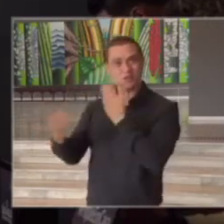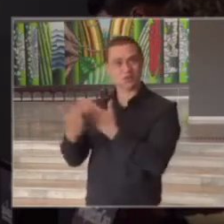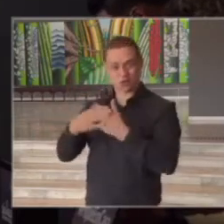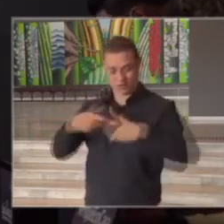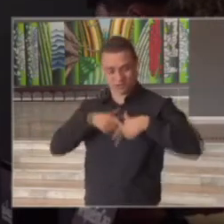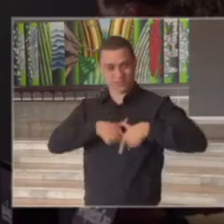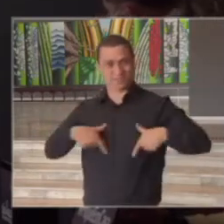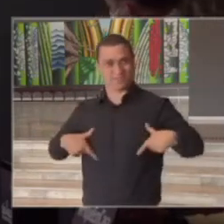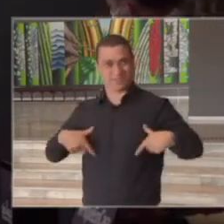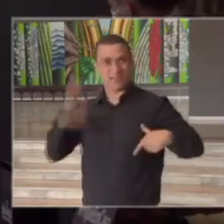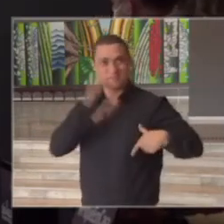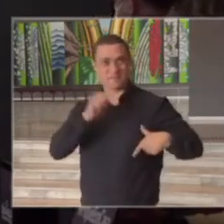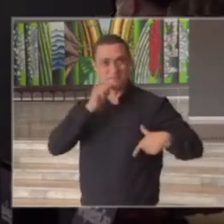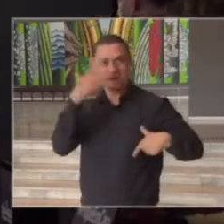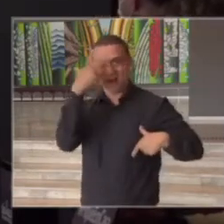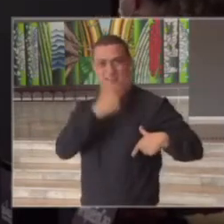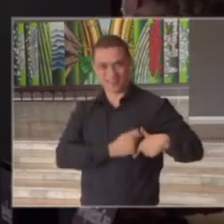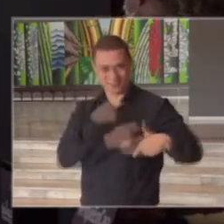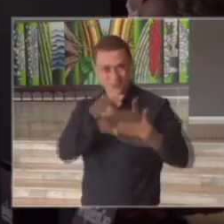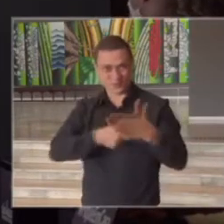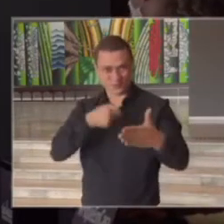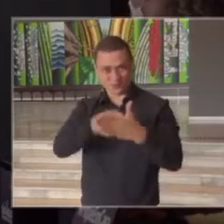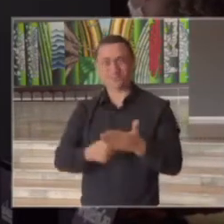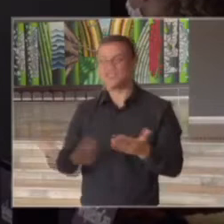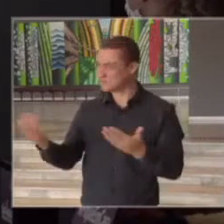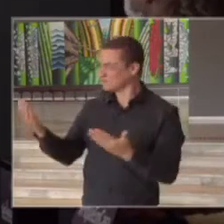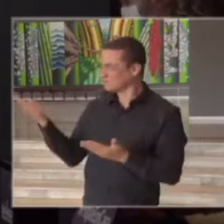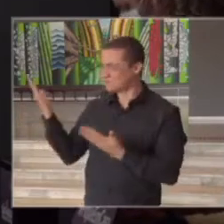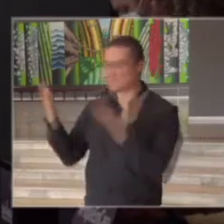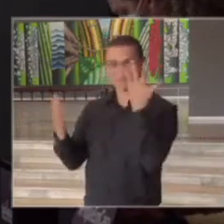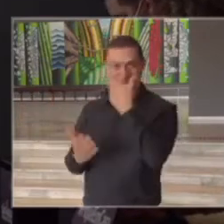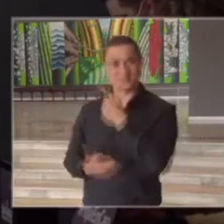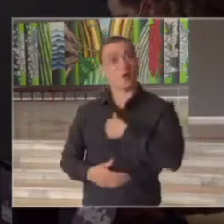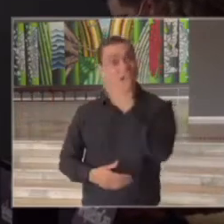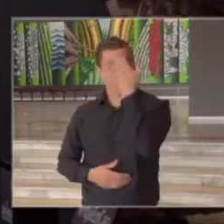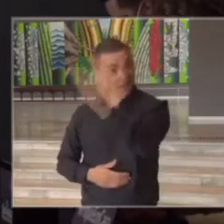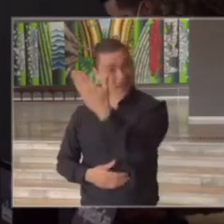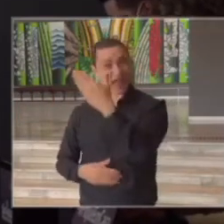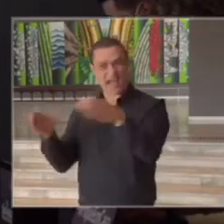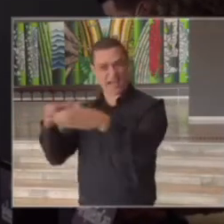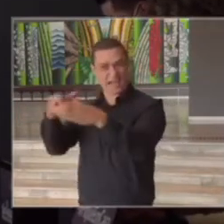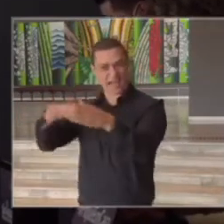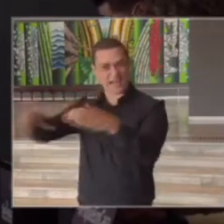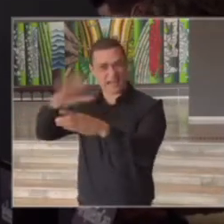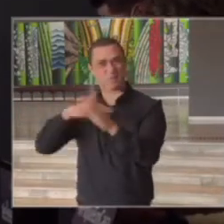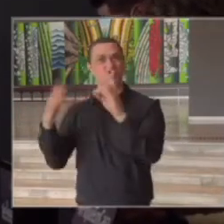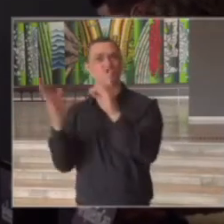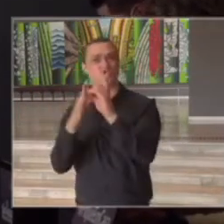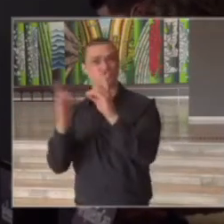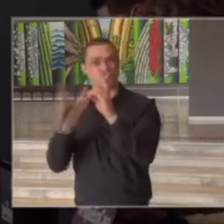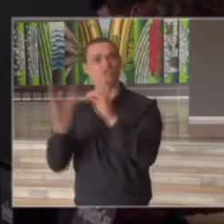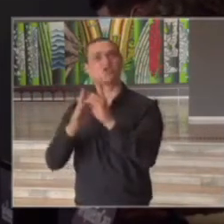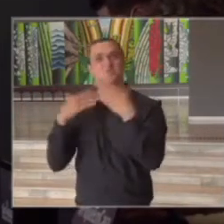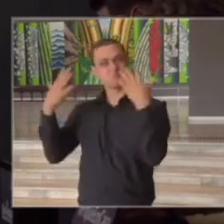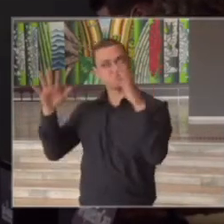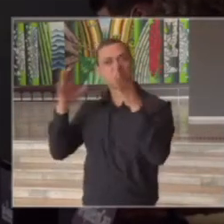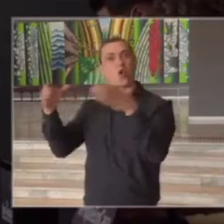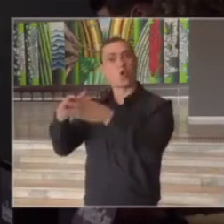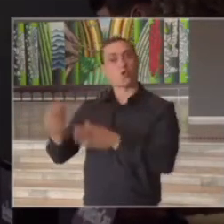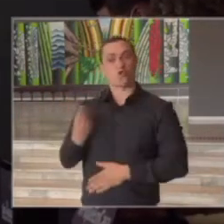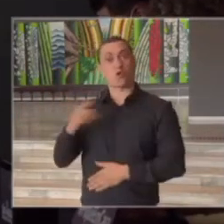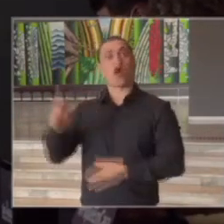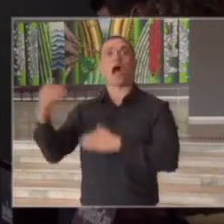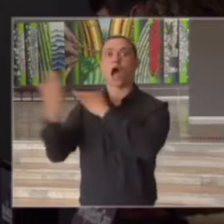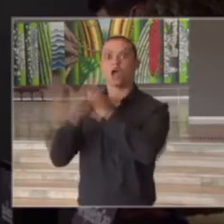maravilhosa e agradecemos desde já a toda a comunidade que estava presente e